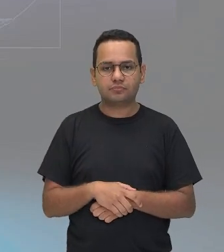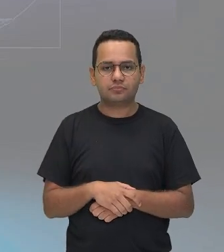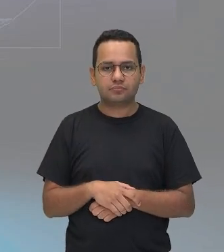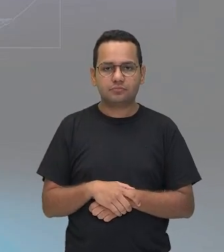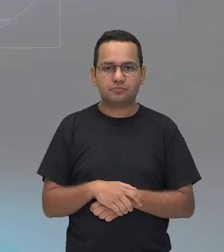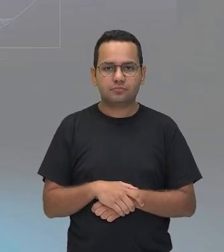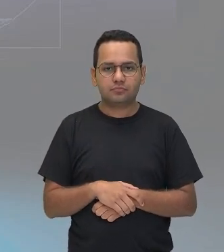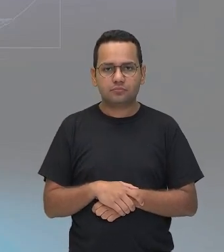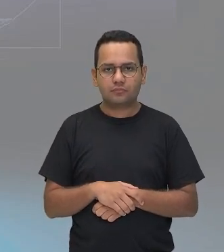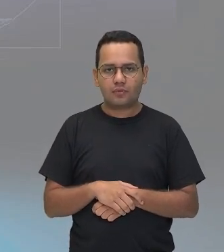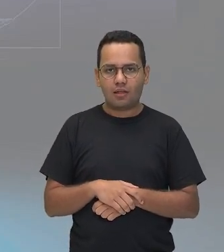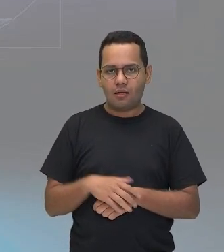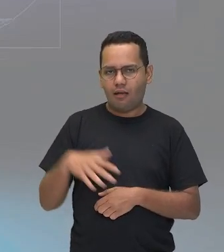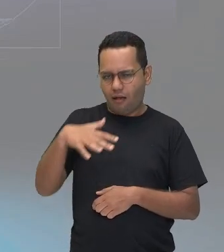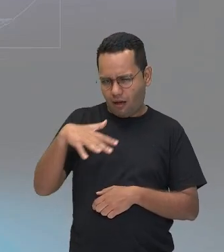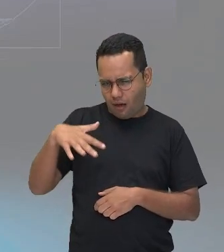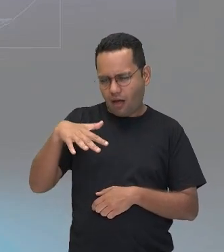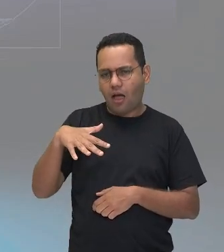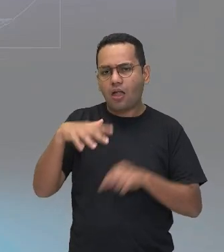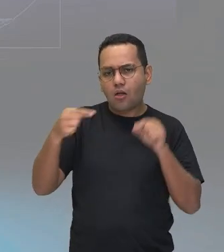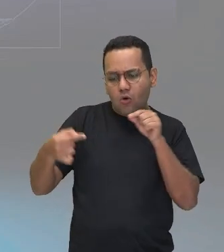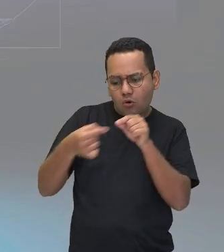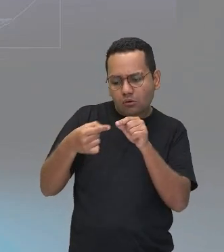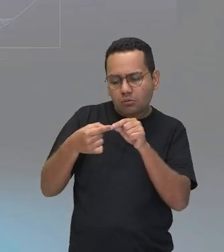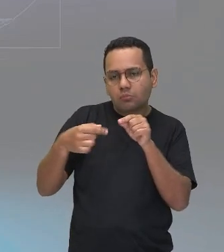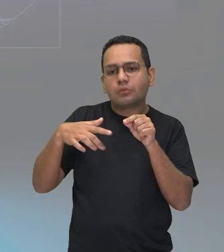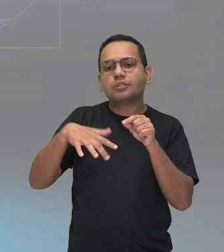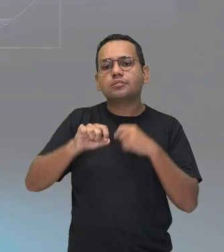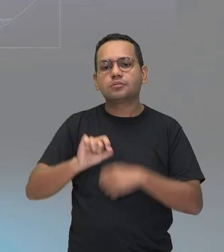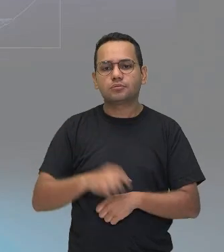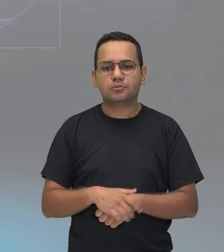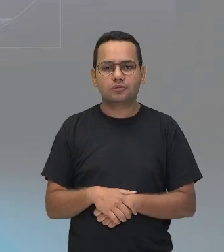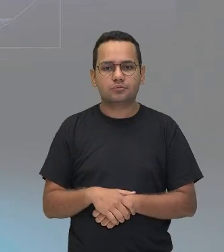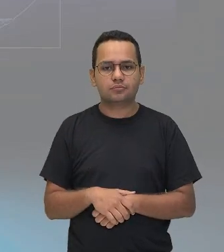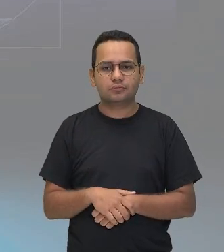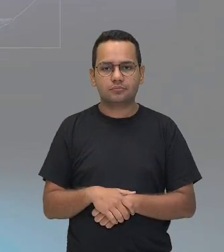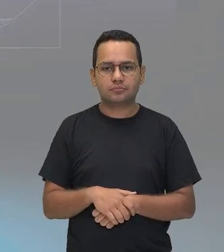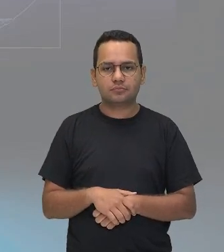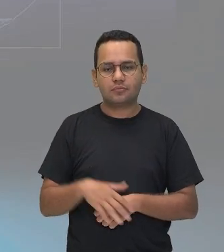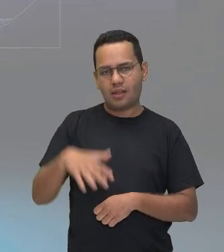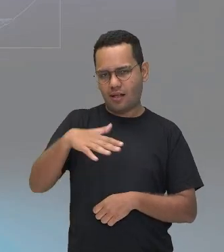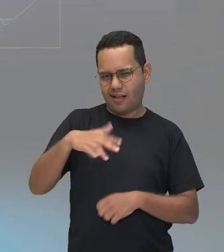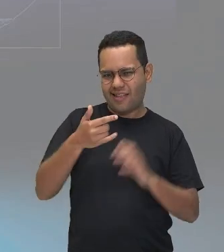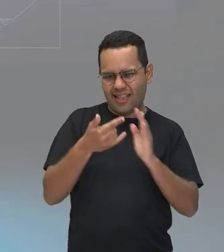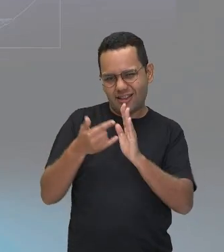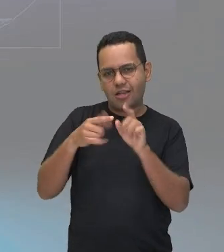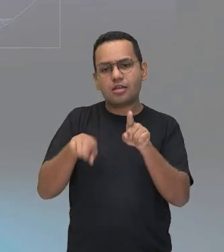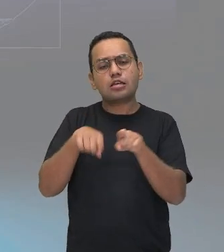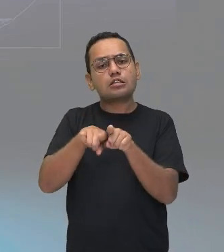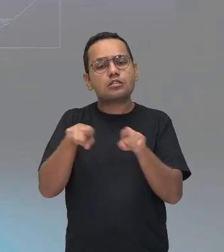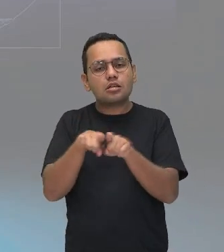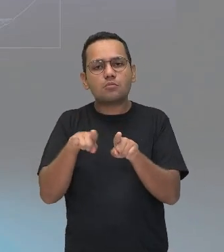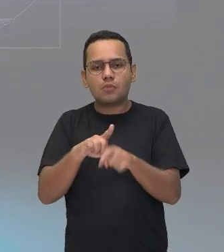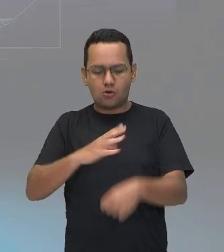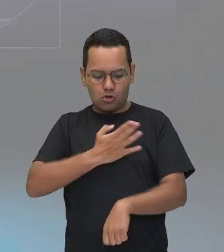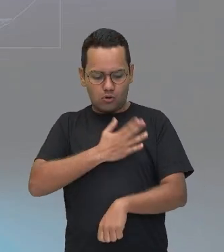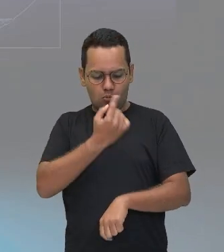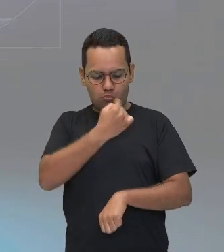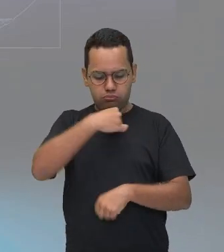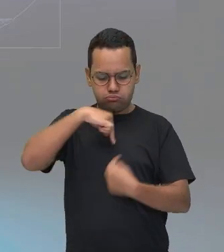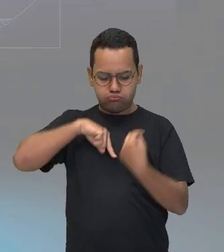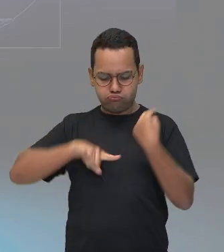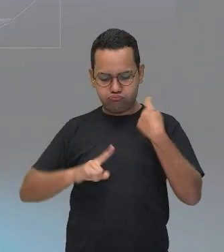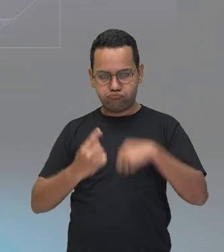através do campo eletromagnético e a circulação sanguínea. Nós vimos lá na nossa aula que